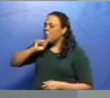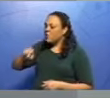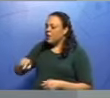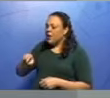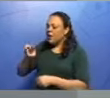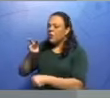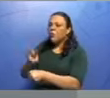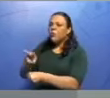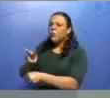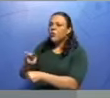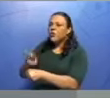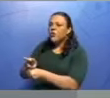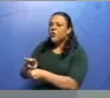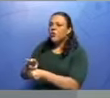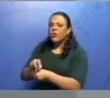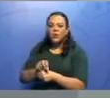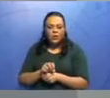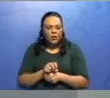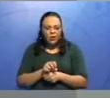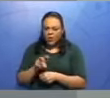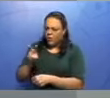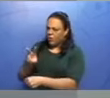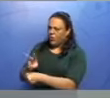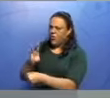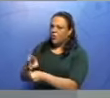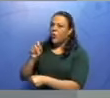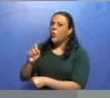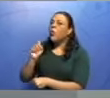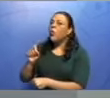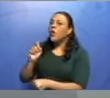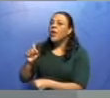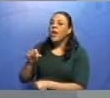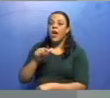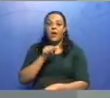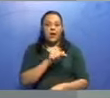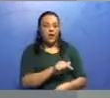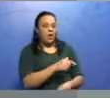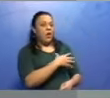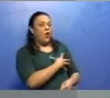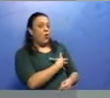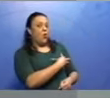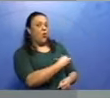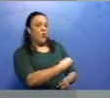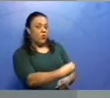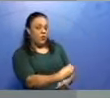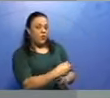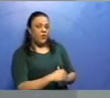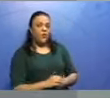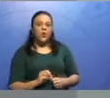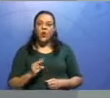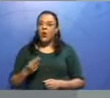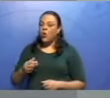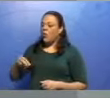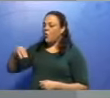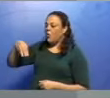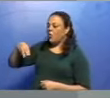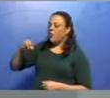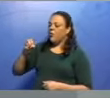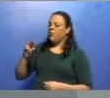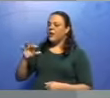Ou protegeram o quê? No caso aqui, os filhos. Não dá para falar também, Maria acreditava.